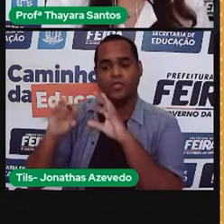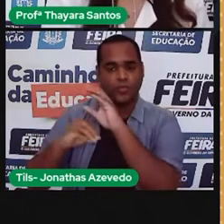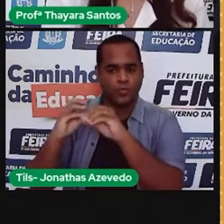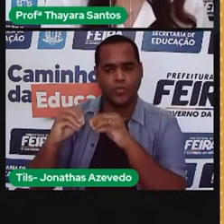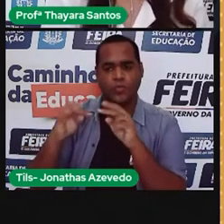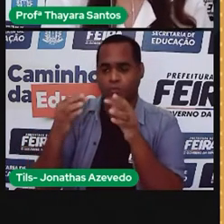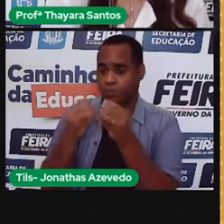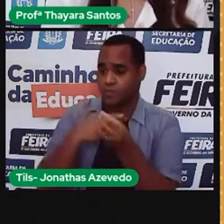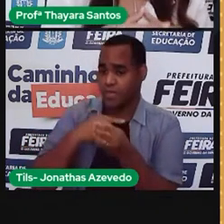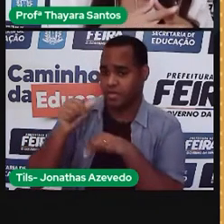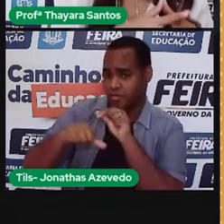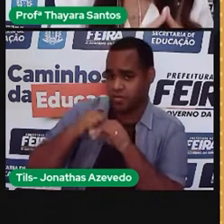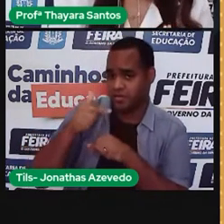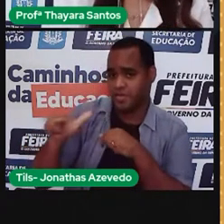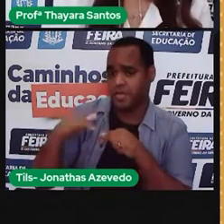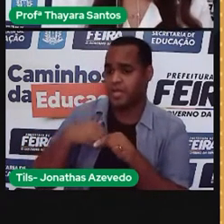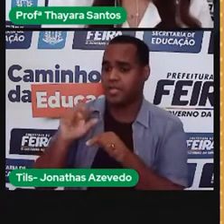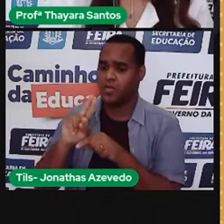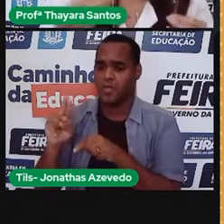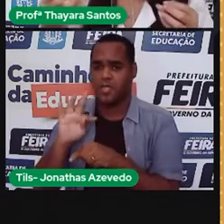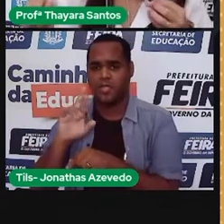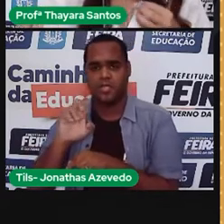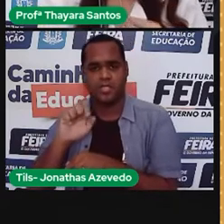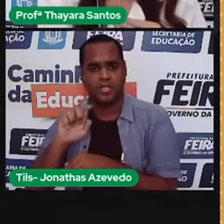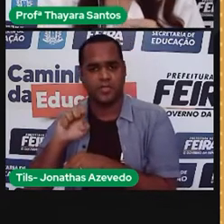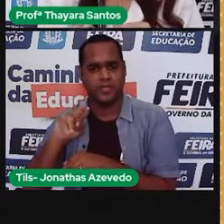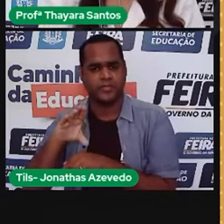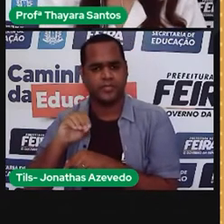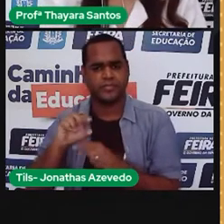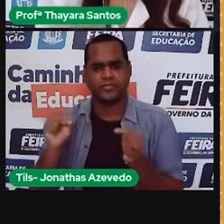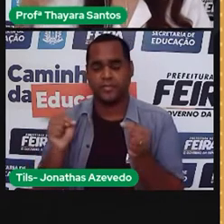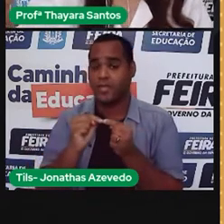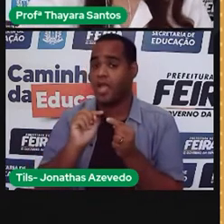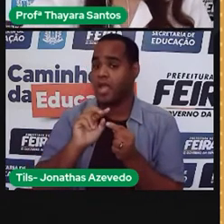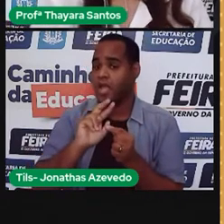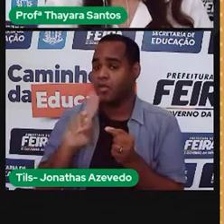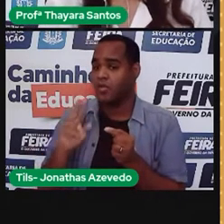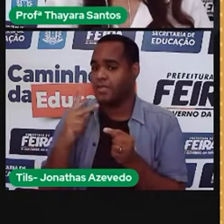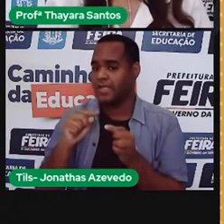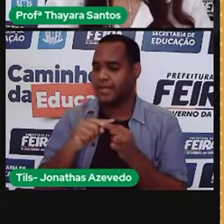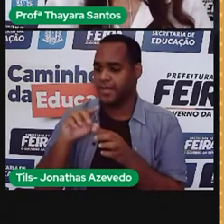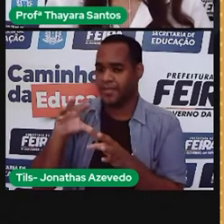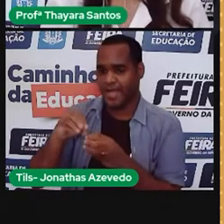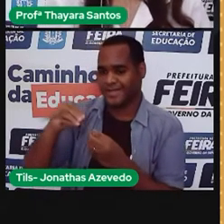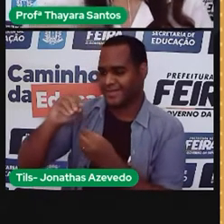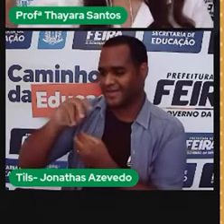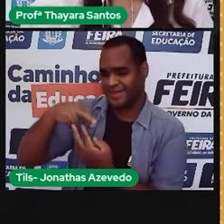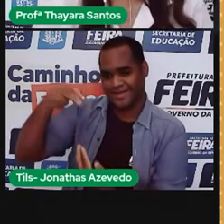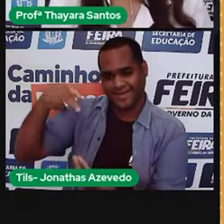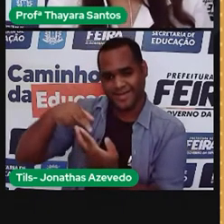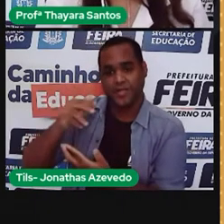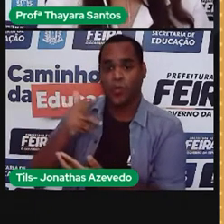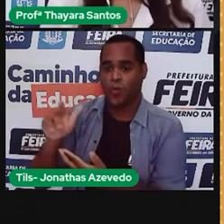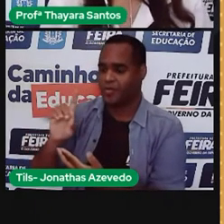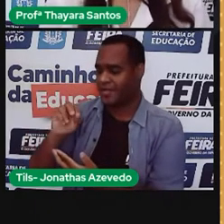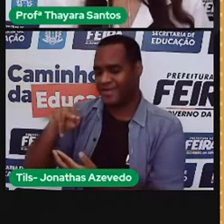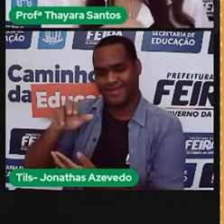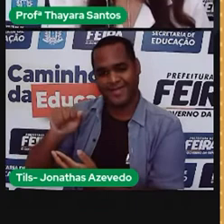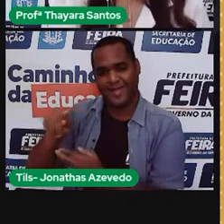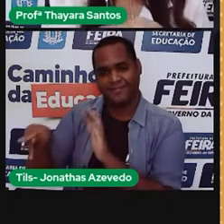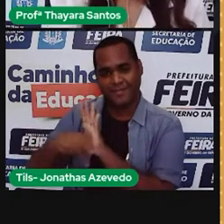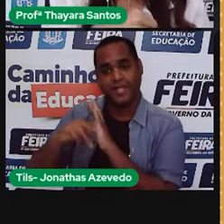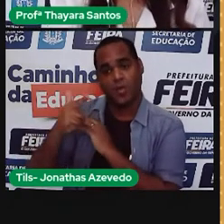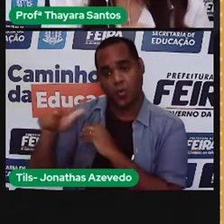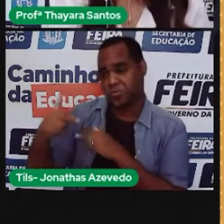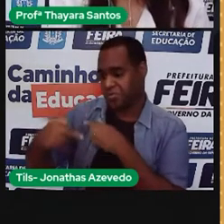geneticamente modificado é um transgênico, porque só vai ser transgênico se receber parte do material genético de um outro indivíduo. Se eu